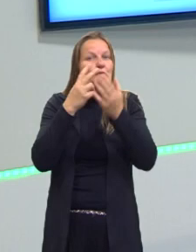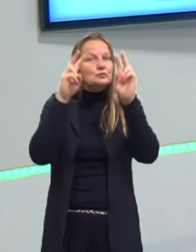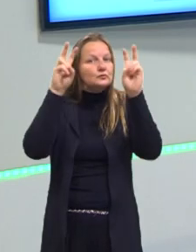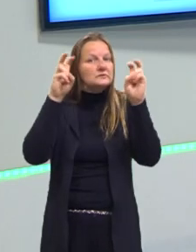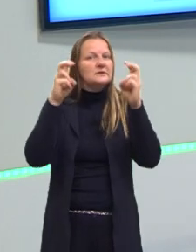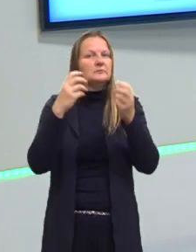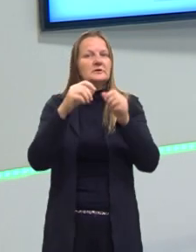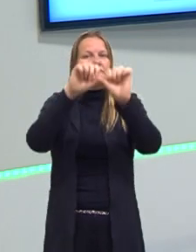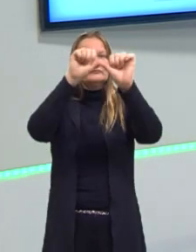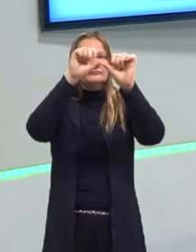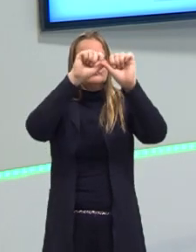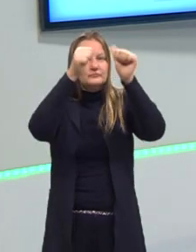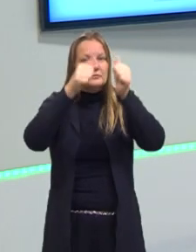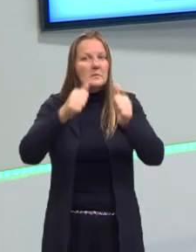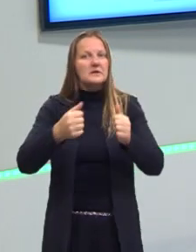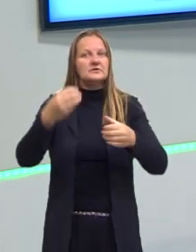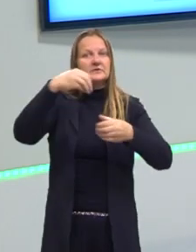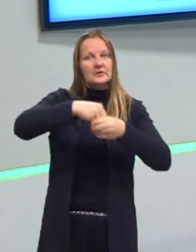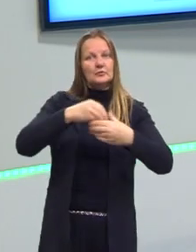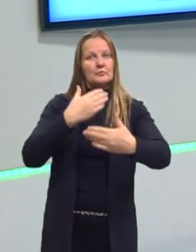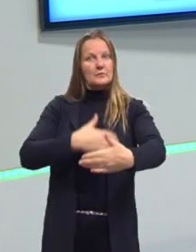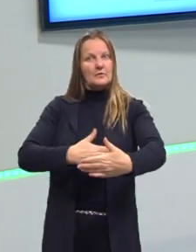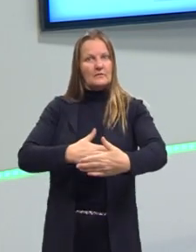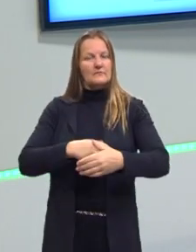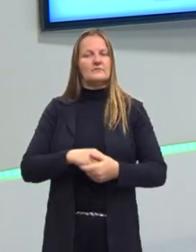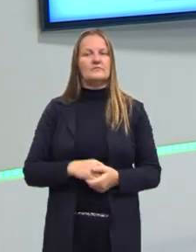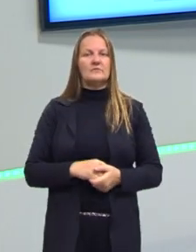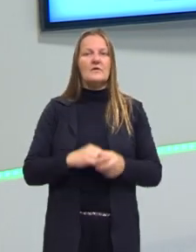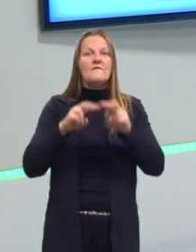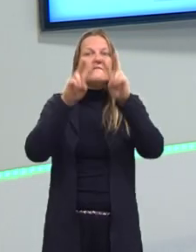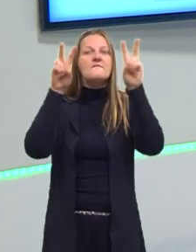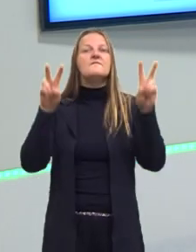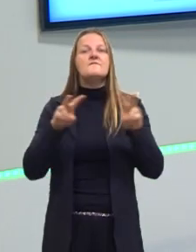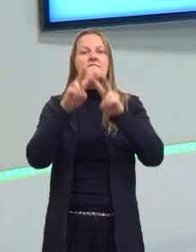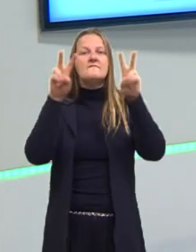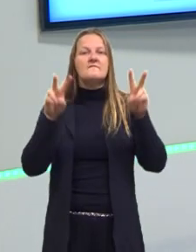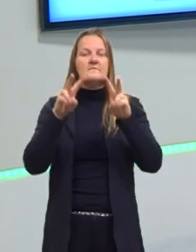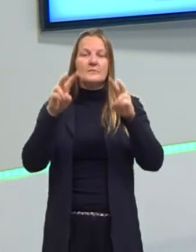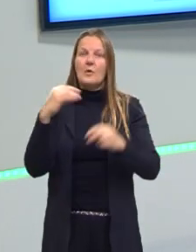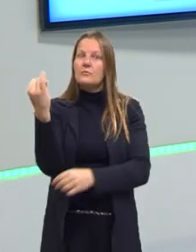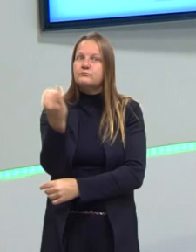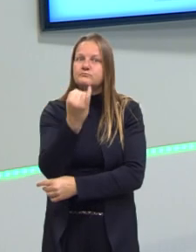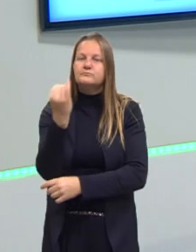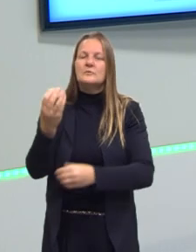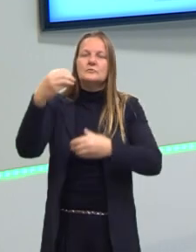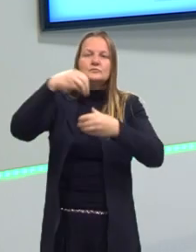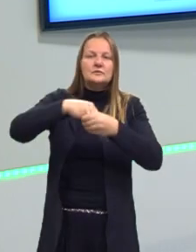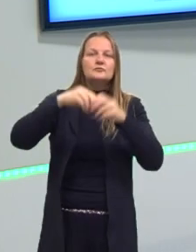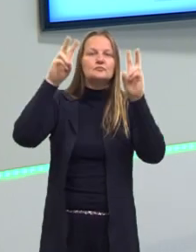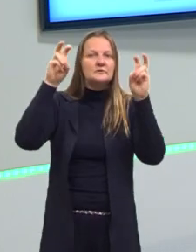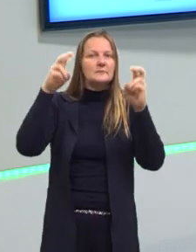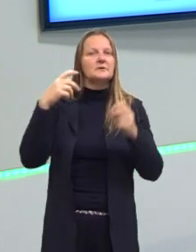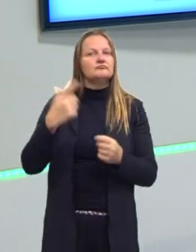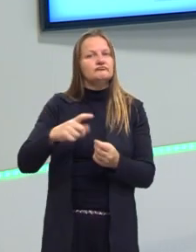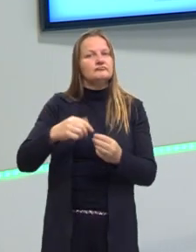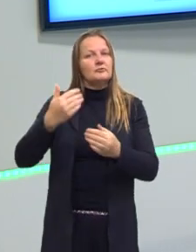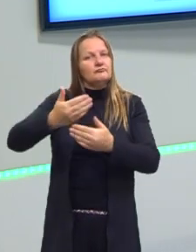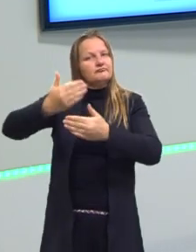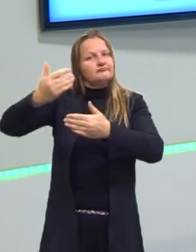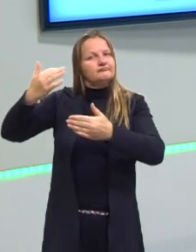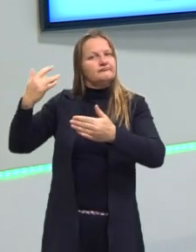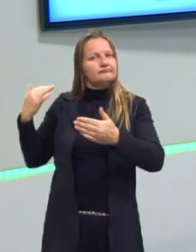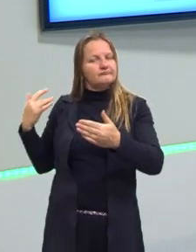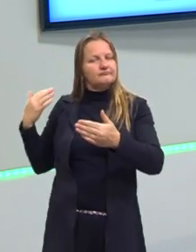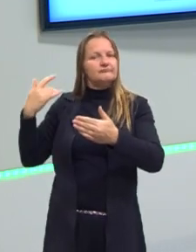contexto das imagens, das figuras, do visual. E como elas são um tema recorrente. E